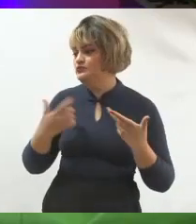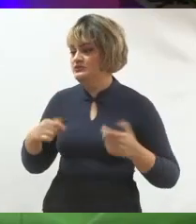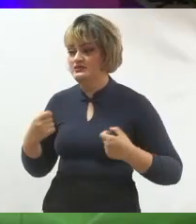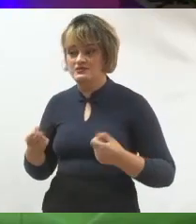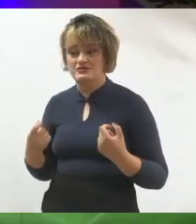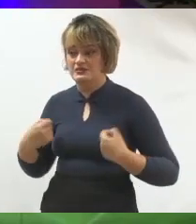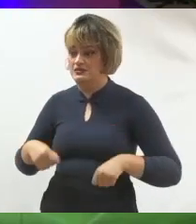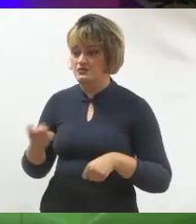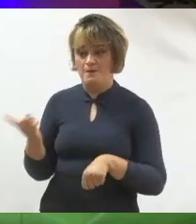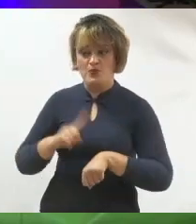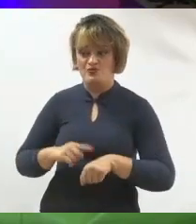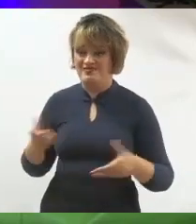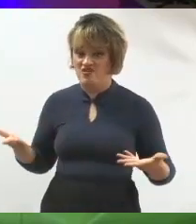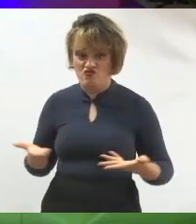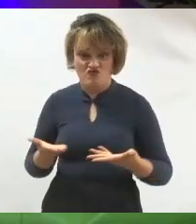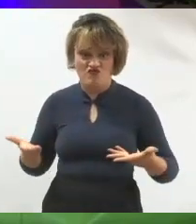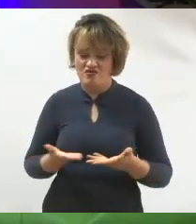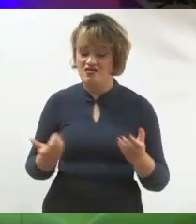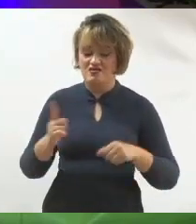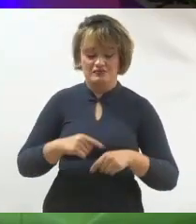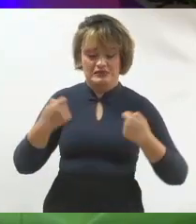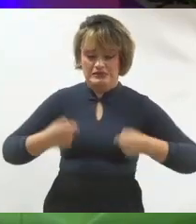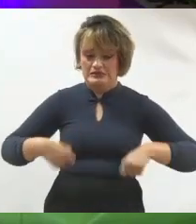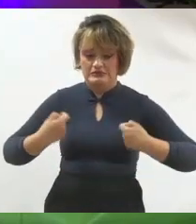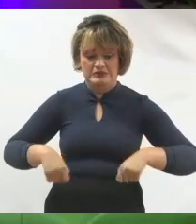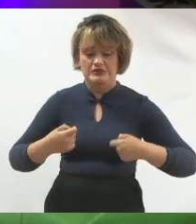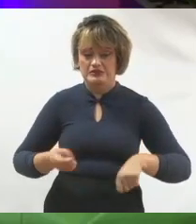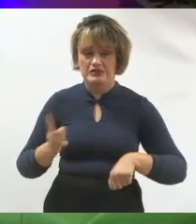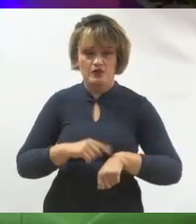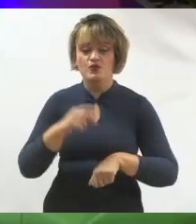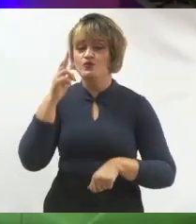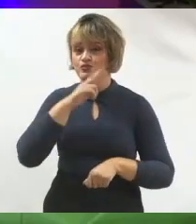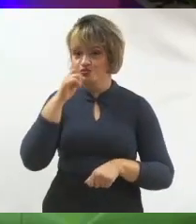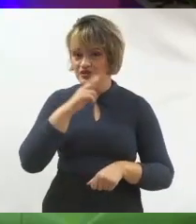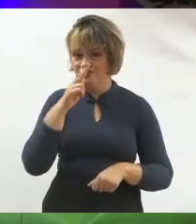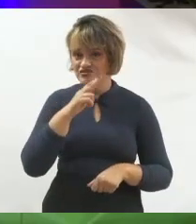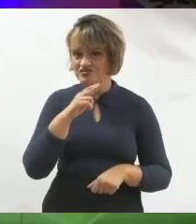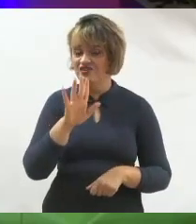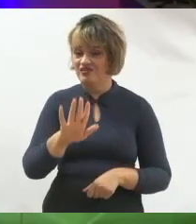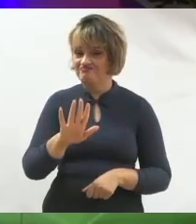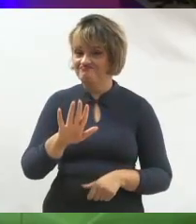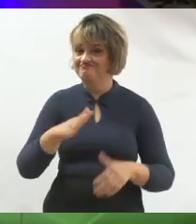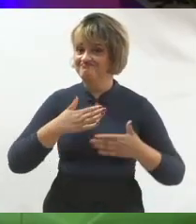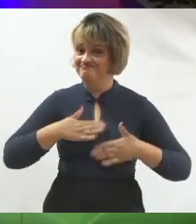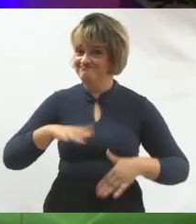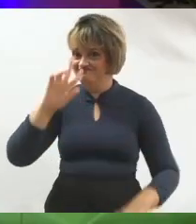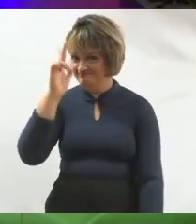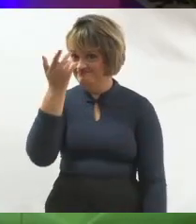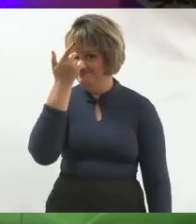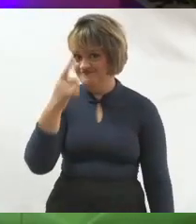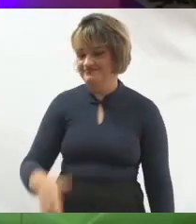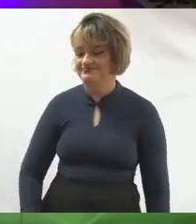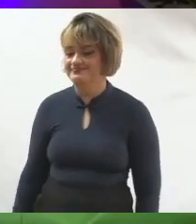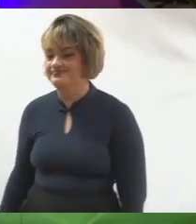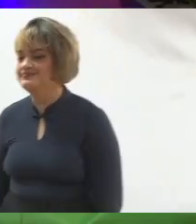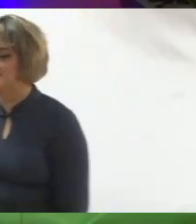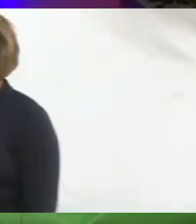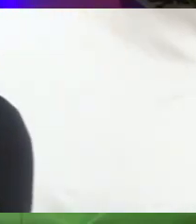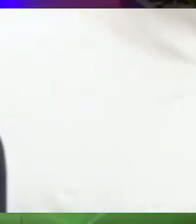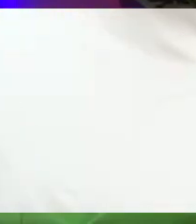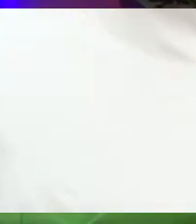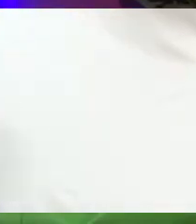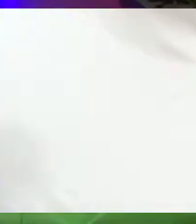para que aconteceu no momento e isso precisa subir para a rede social urgente, eu já peço que você vire essa chavinha. Porque o